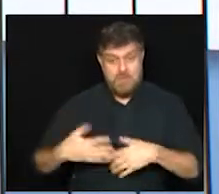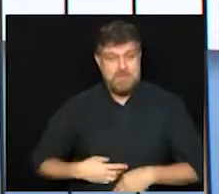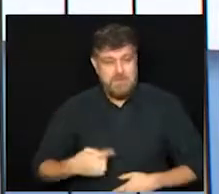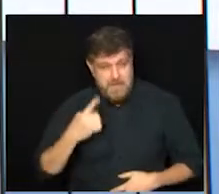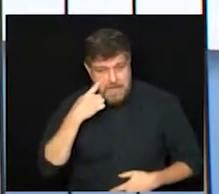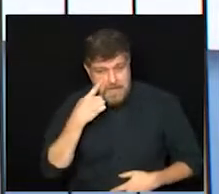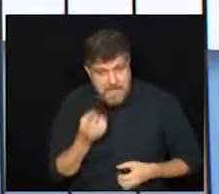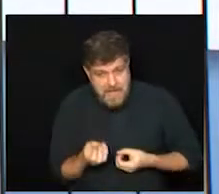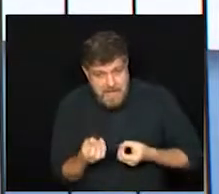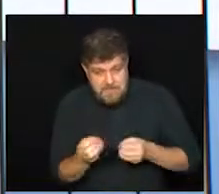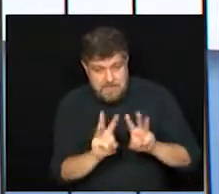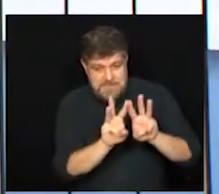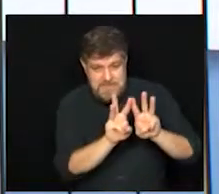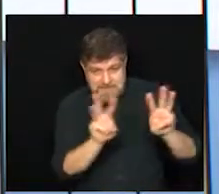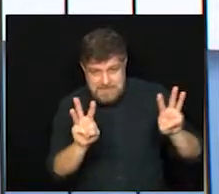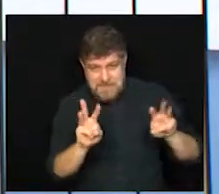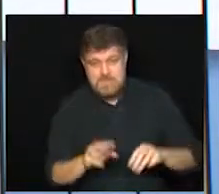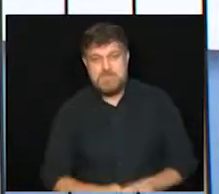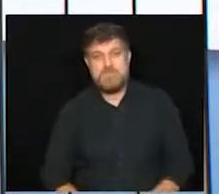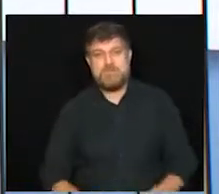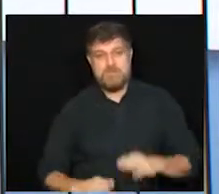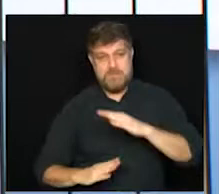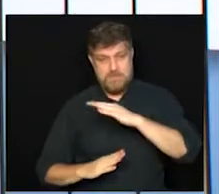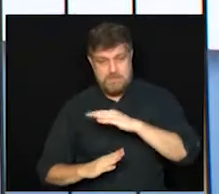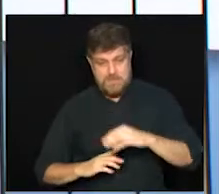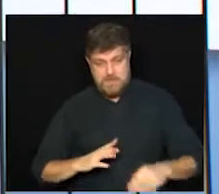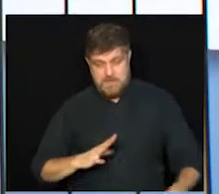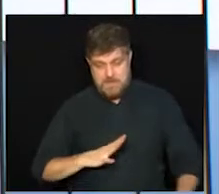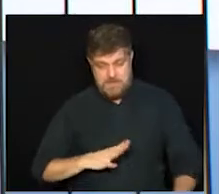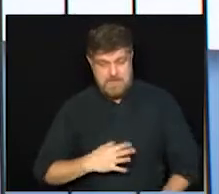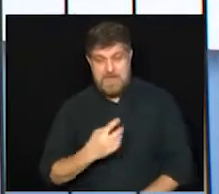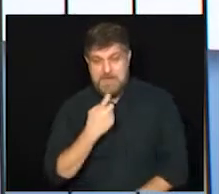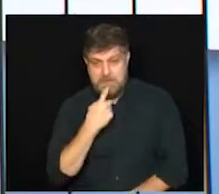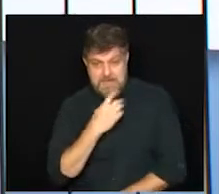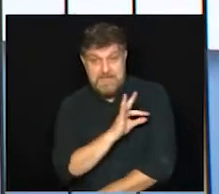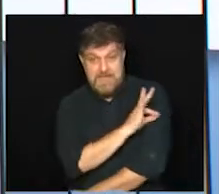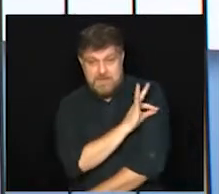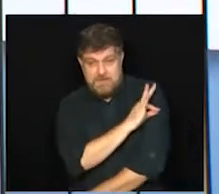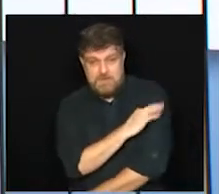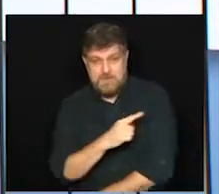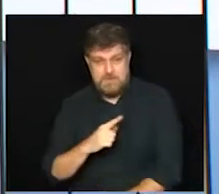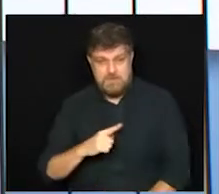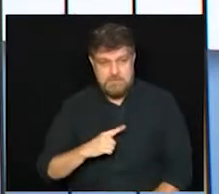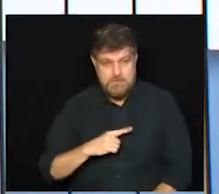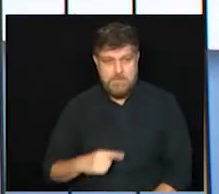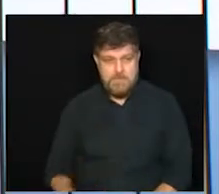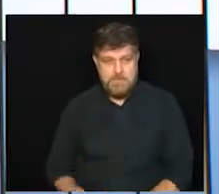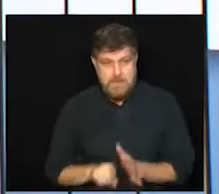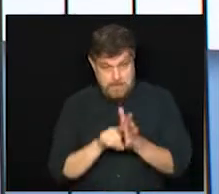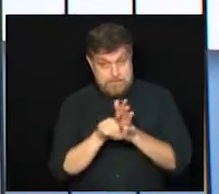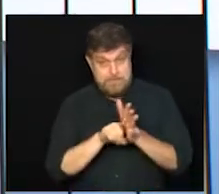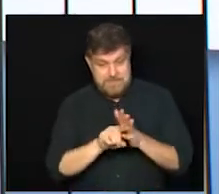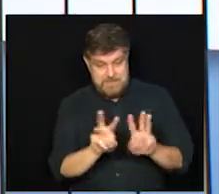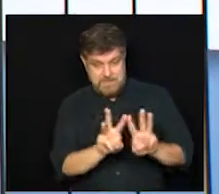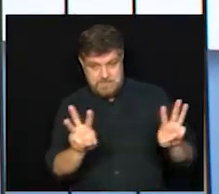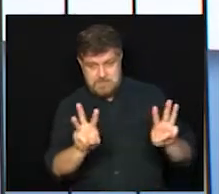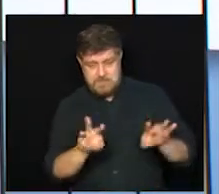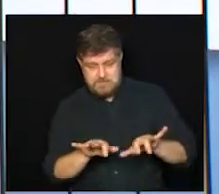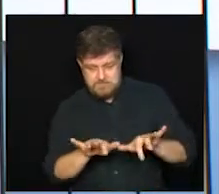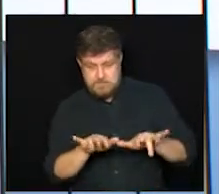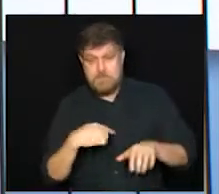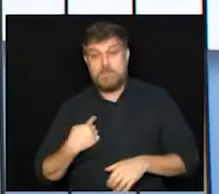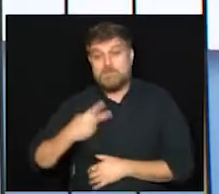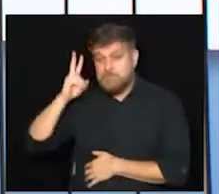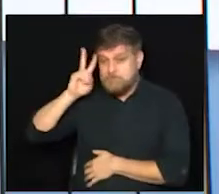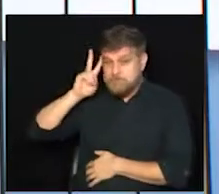Prefeitura de Campinas, que é o www.campinas.sp.gov.br. A gente